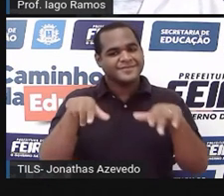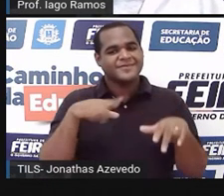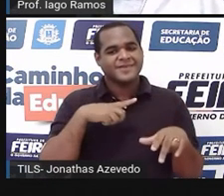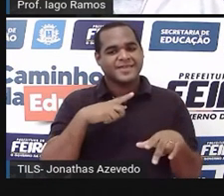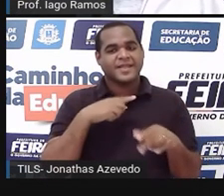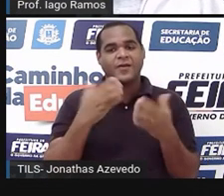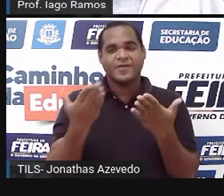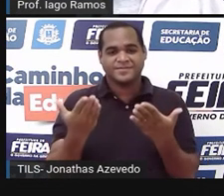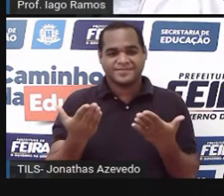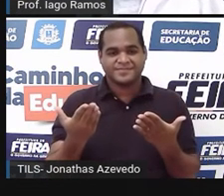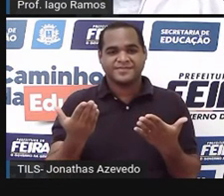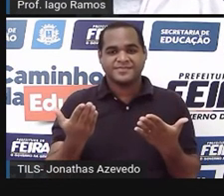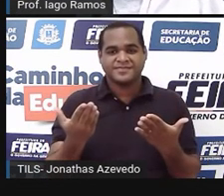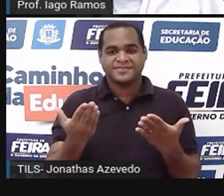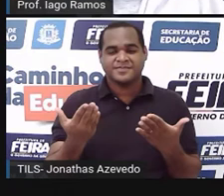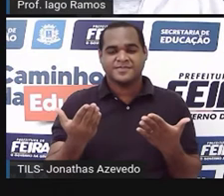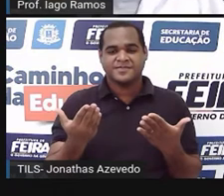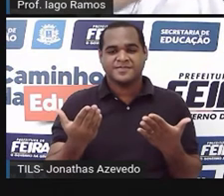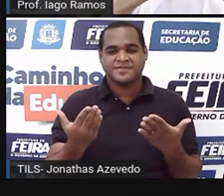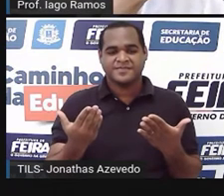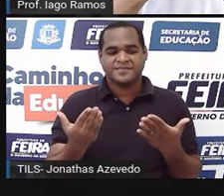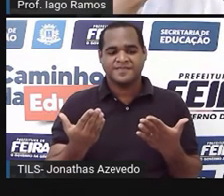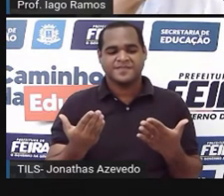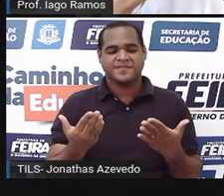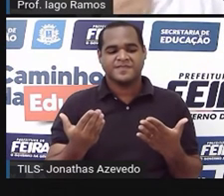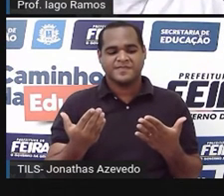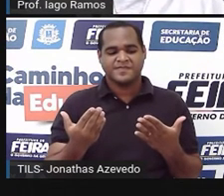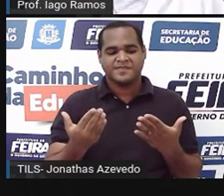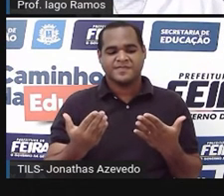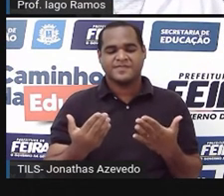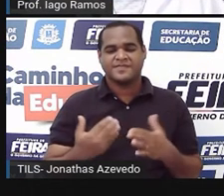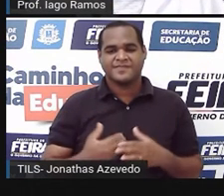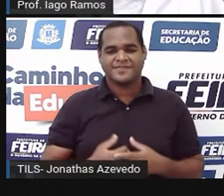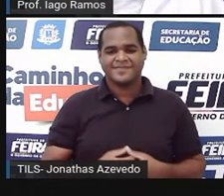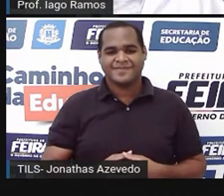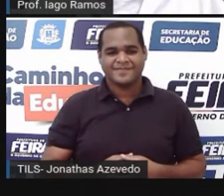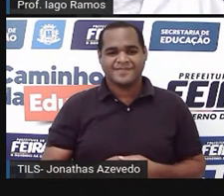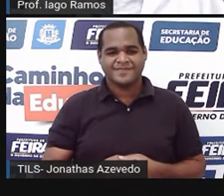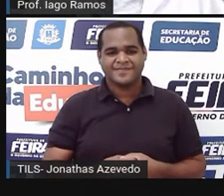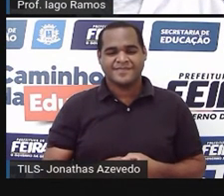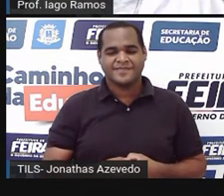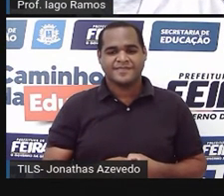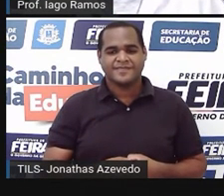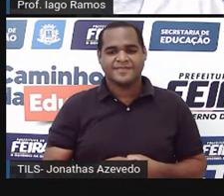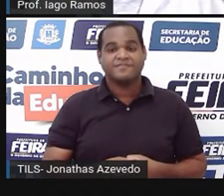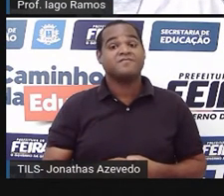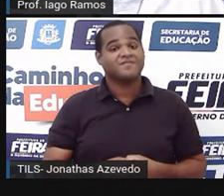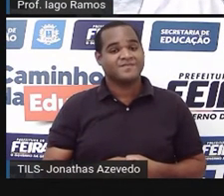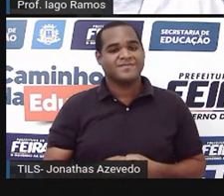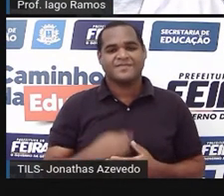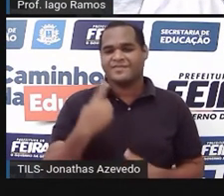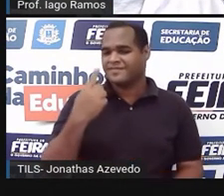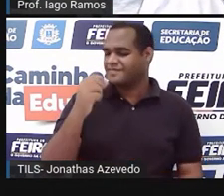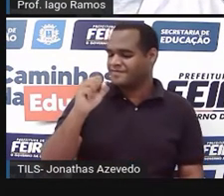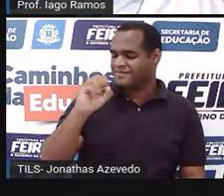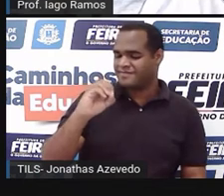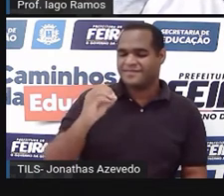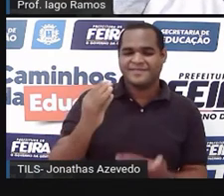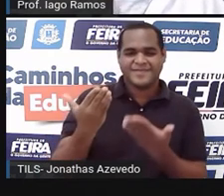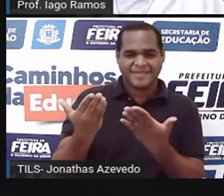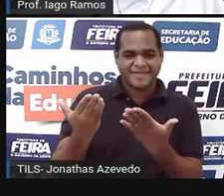60 mais 60 mais 60 o resultado deu 180,